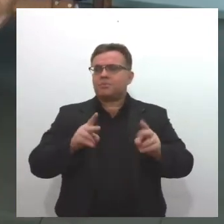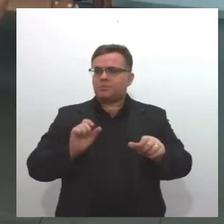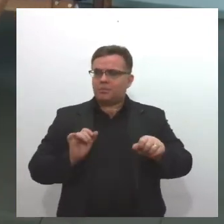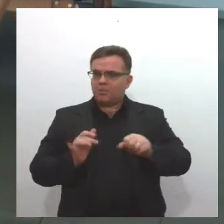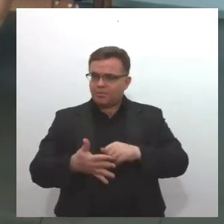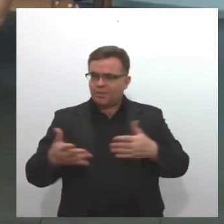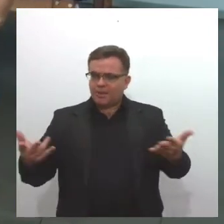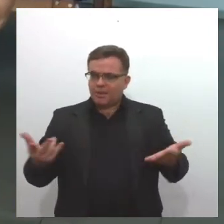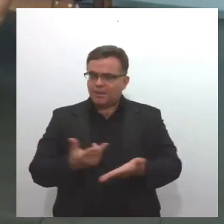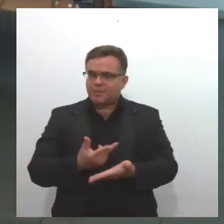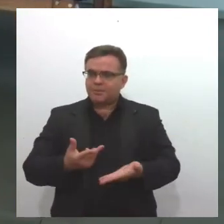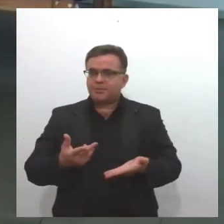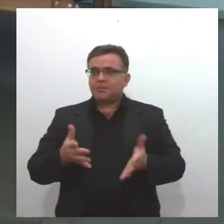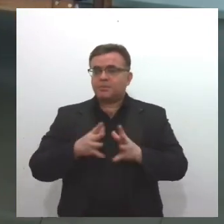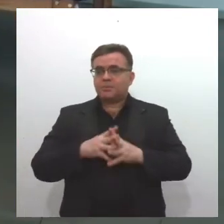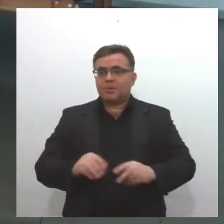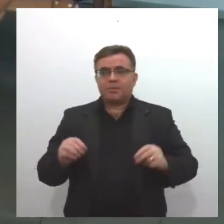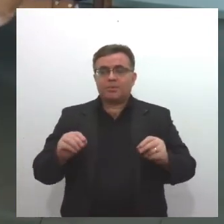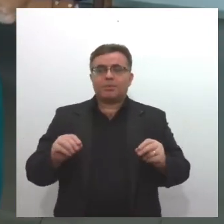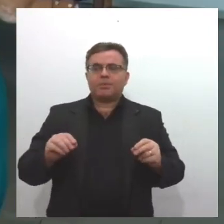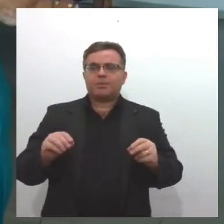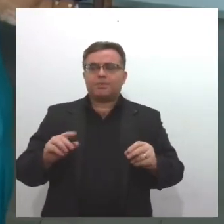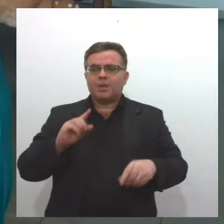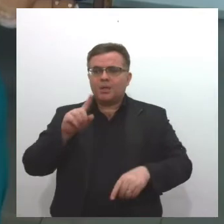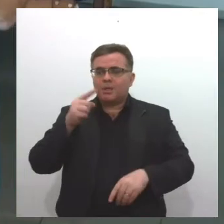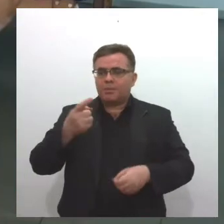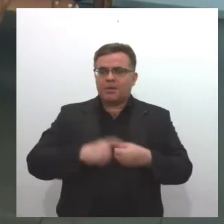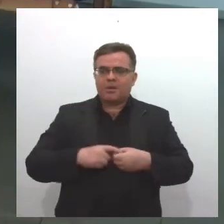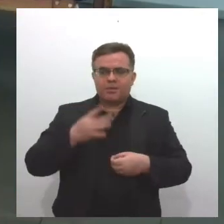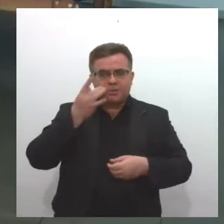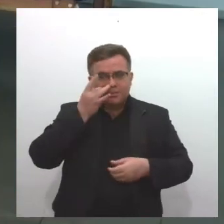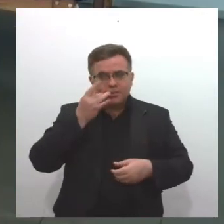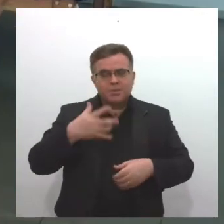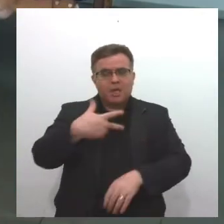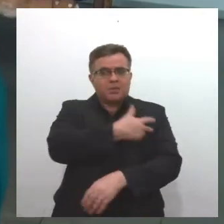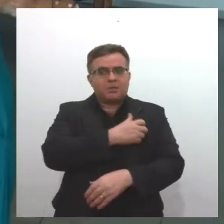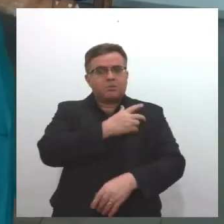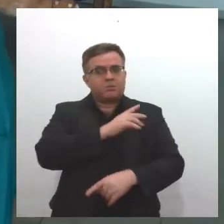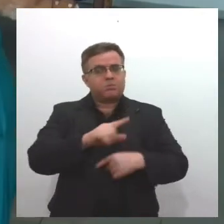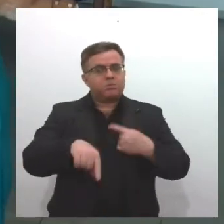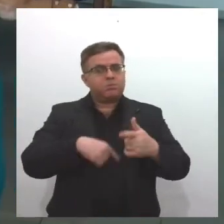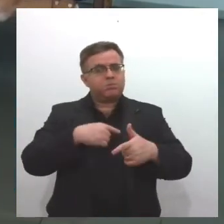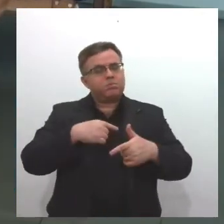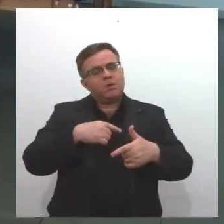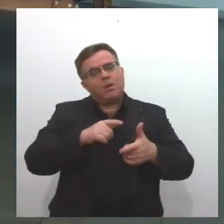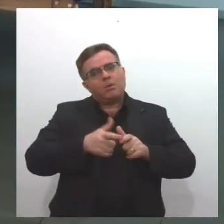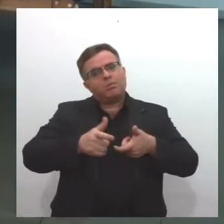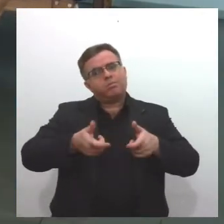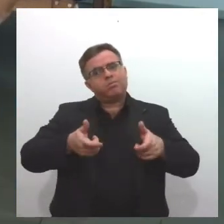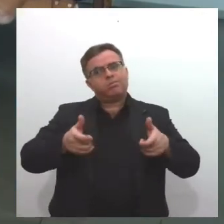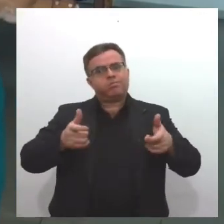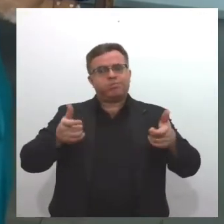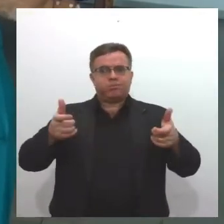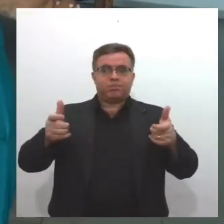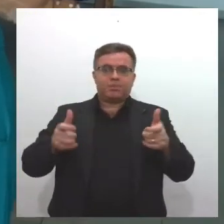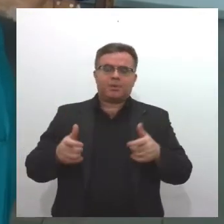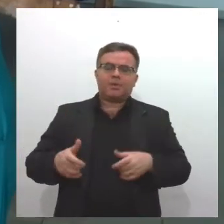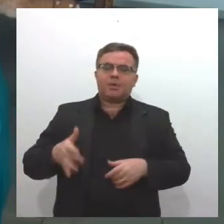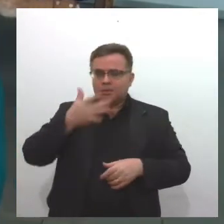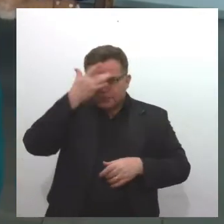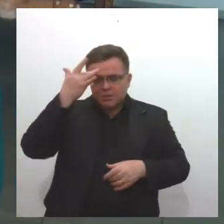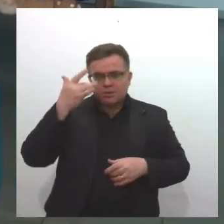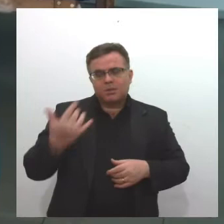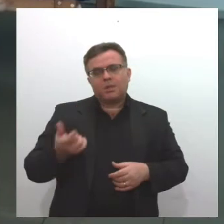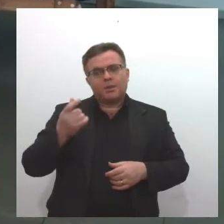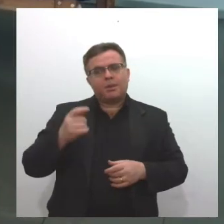passando. Em breve a retoma. A gente está aí com a vacinação cada vez se avançando mais para as idades. E aí, a ideia é que as